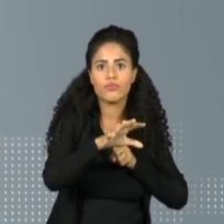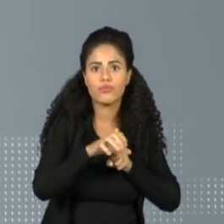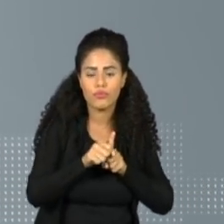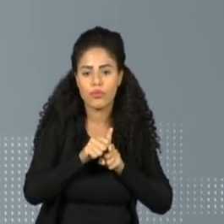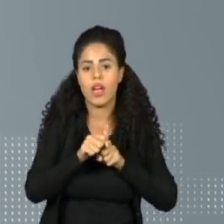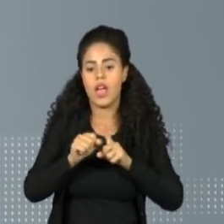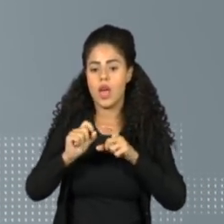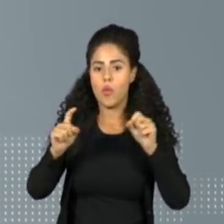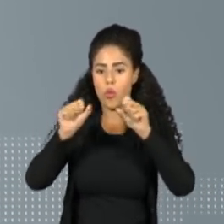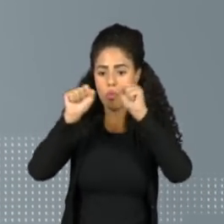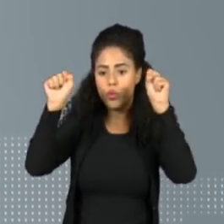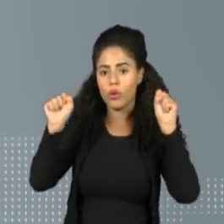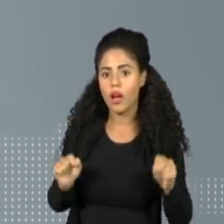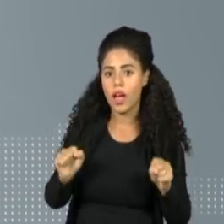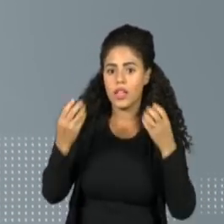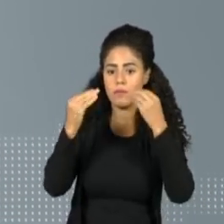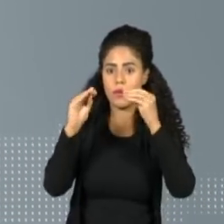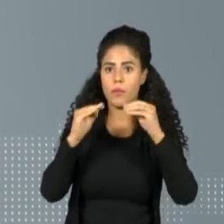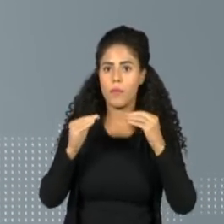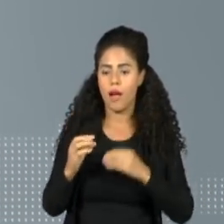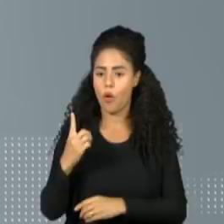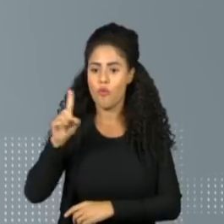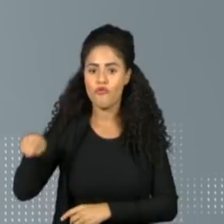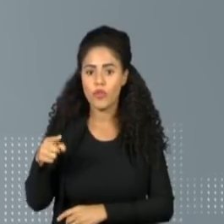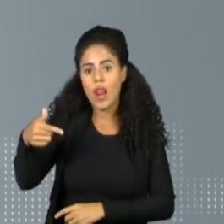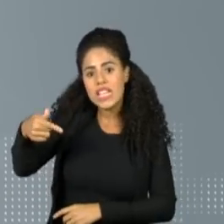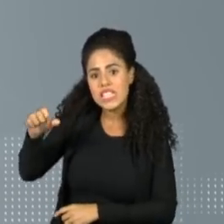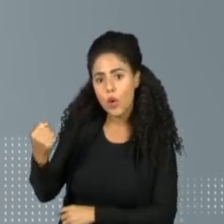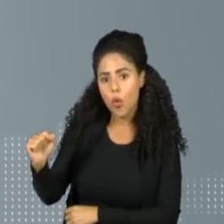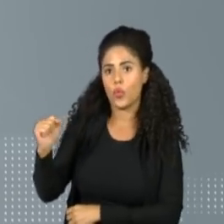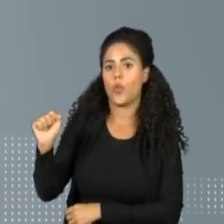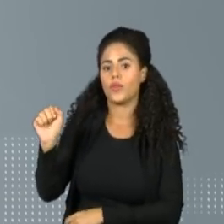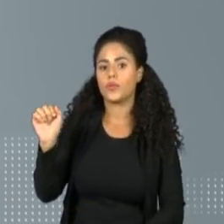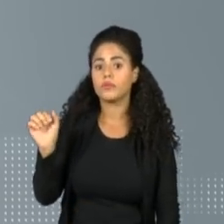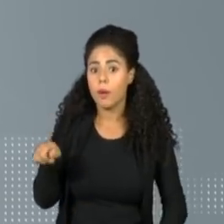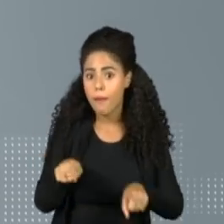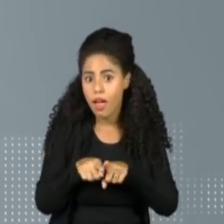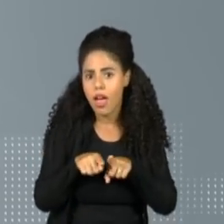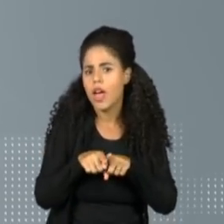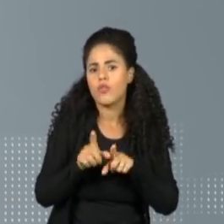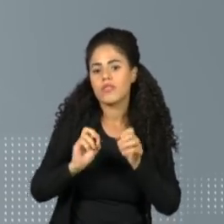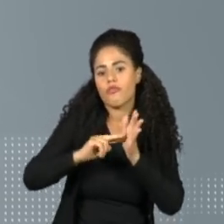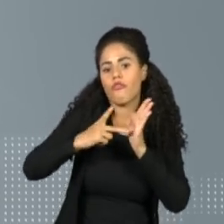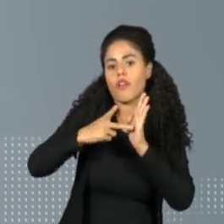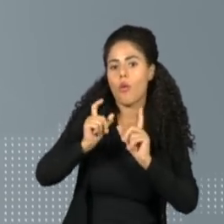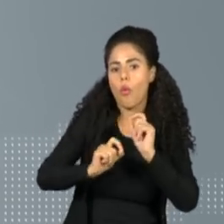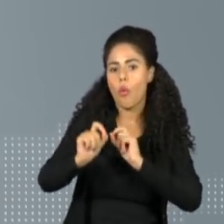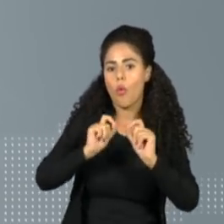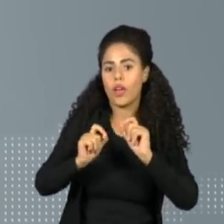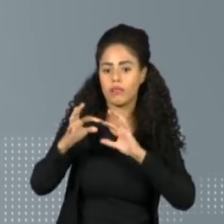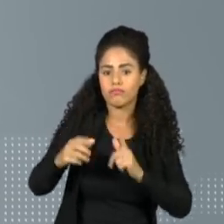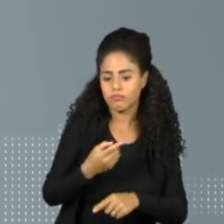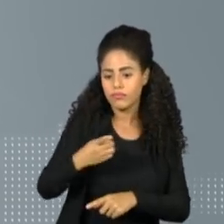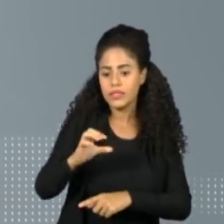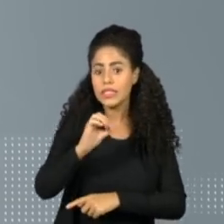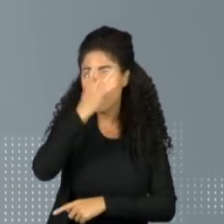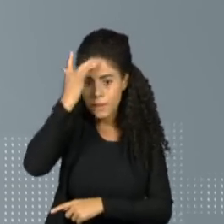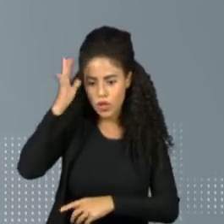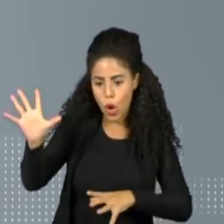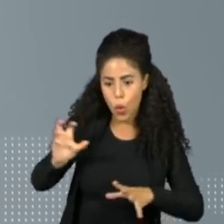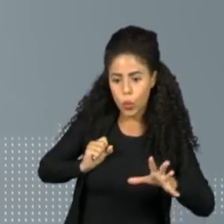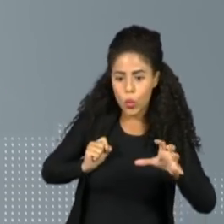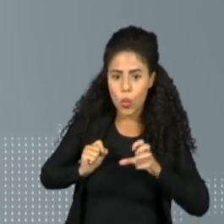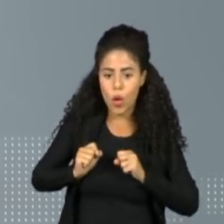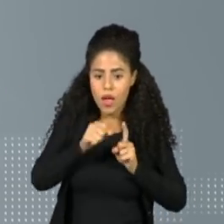College de Londres, é de 1,78. Isso quer dizer que cada 100 pessoas infectadas